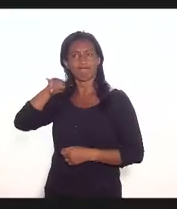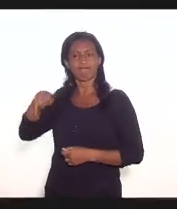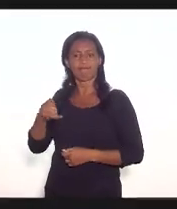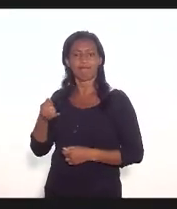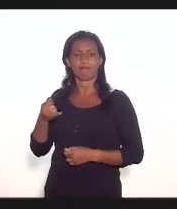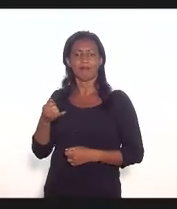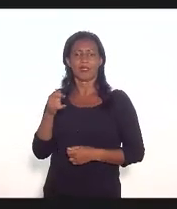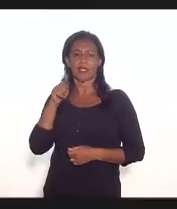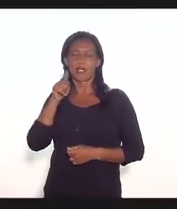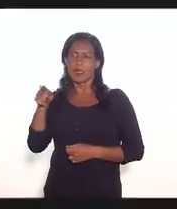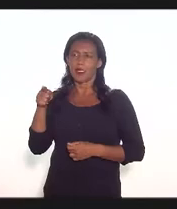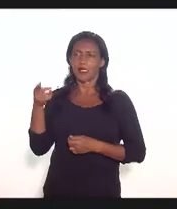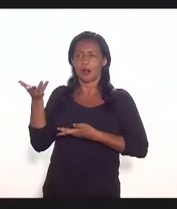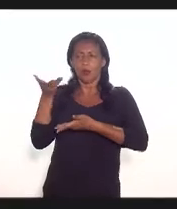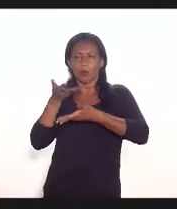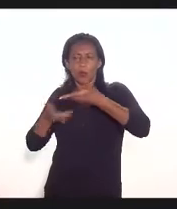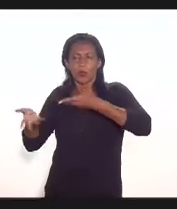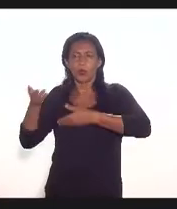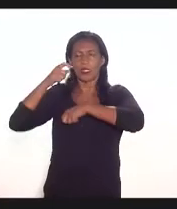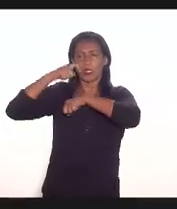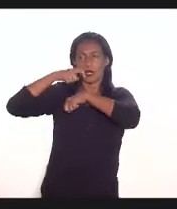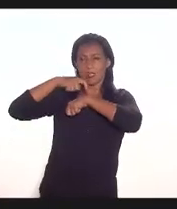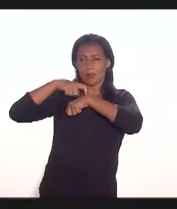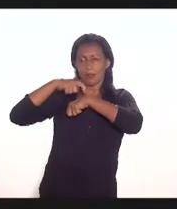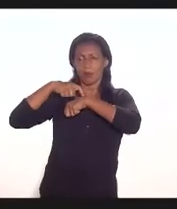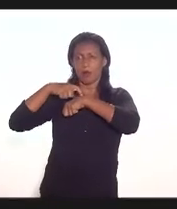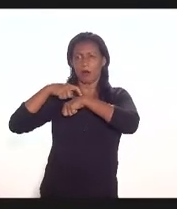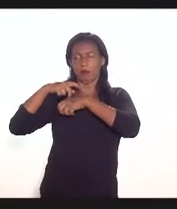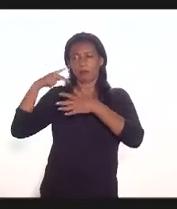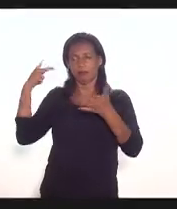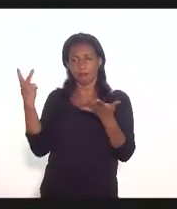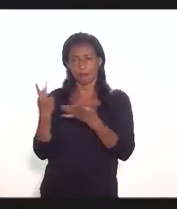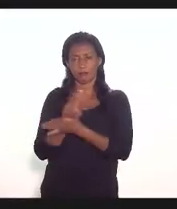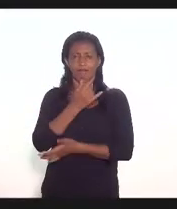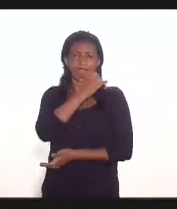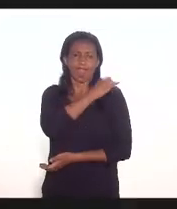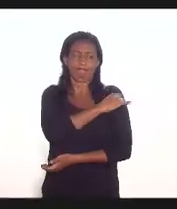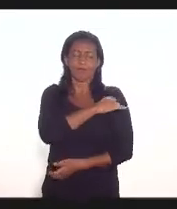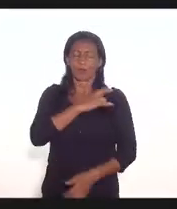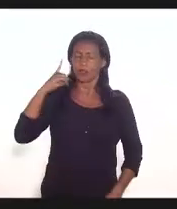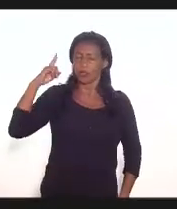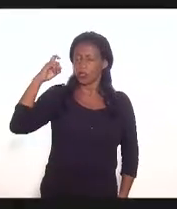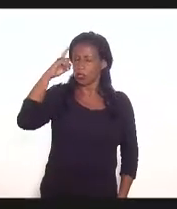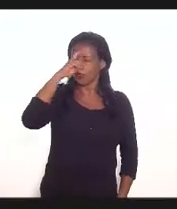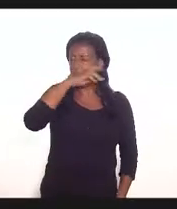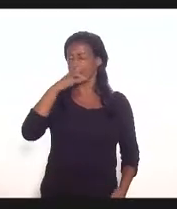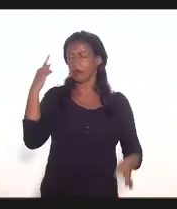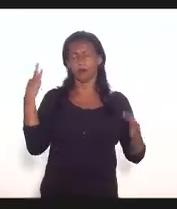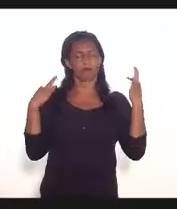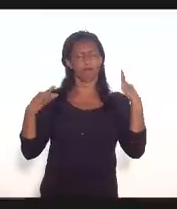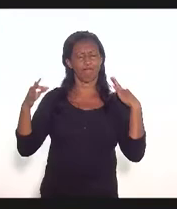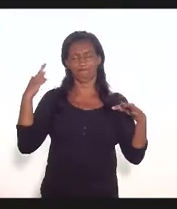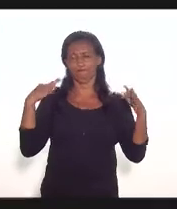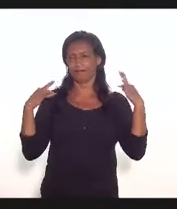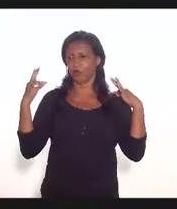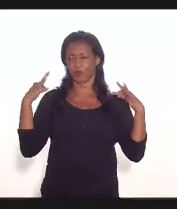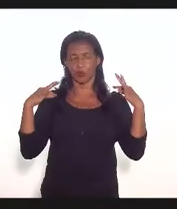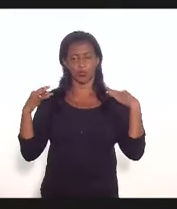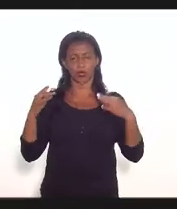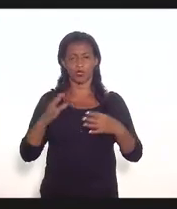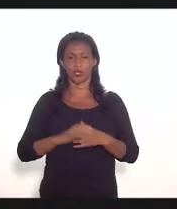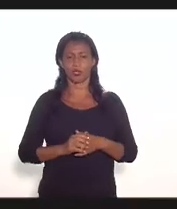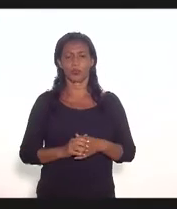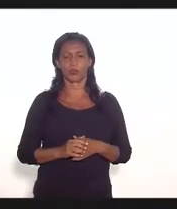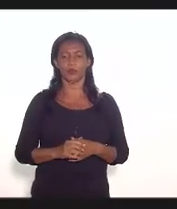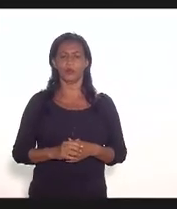esse ram de que esse momento que passa o Rio de Janeiro tão difícil para a área do turismo e aproveito aqui para saudar o meu